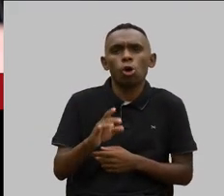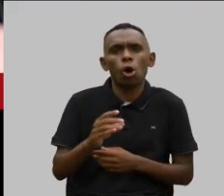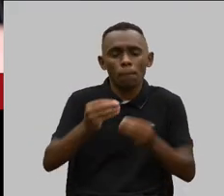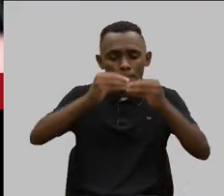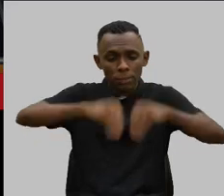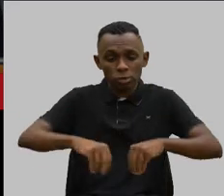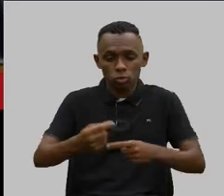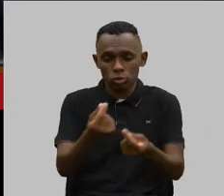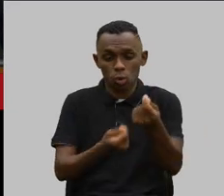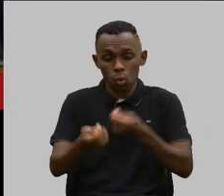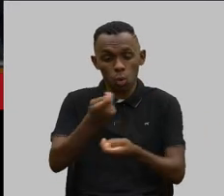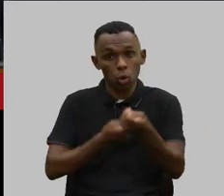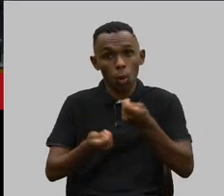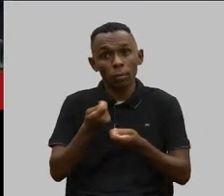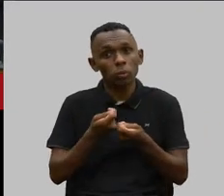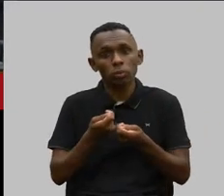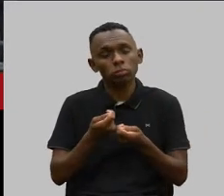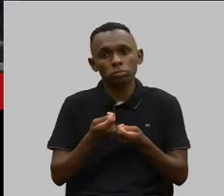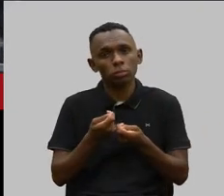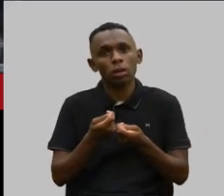econômico que há uma